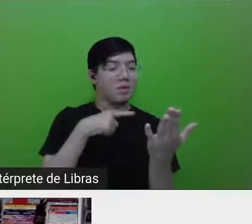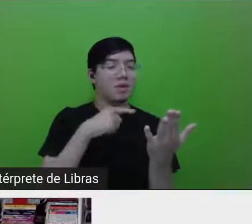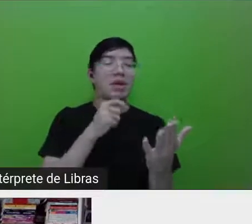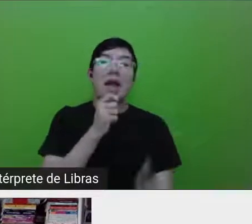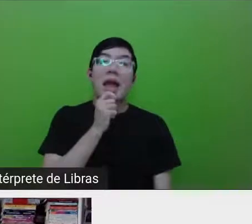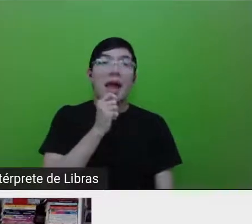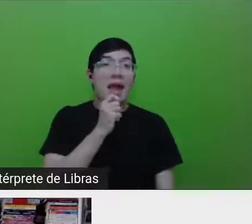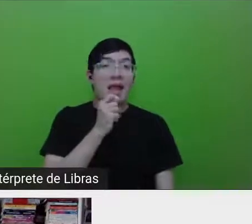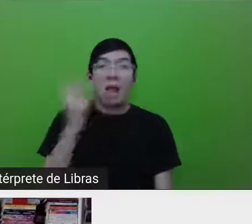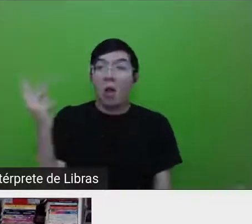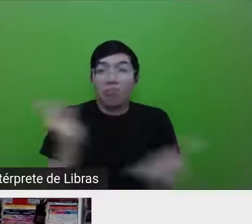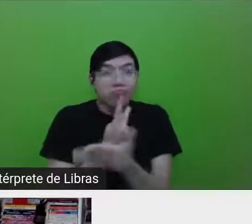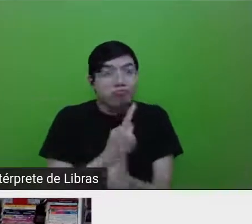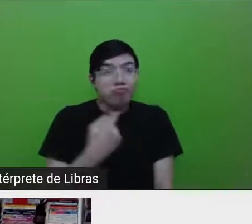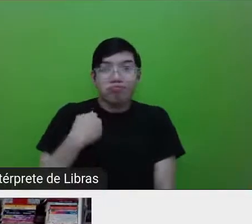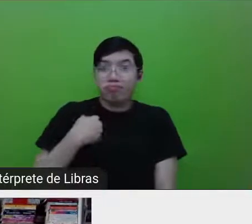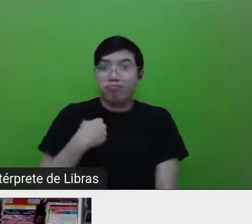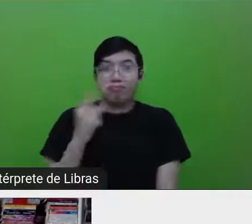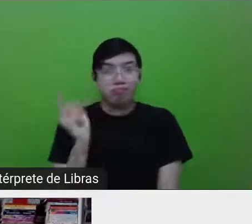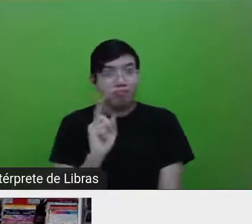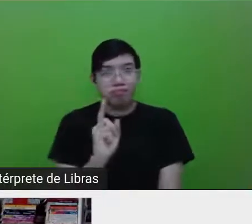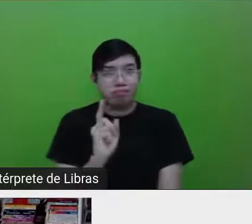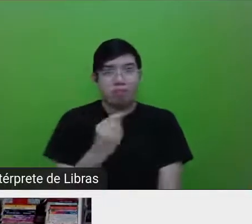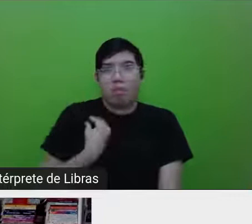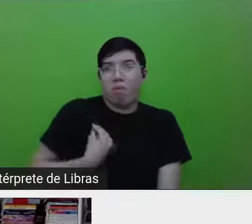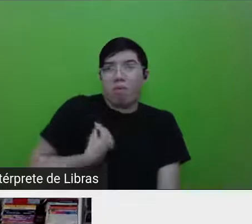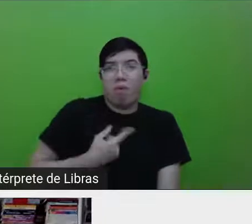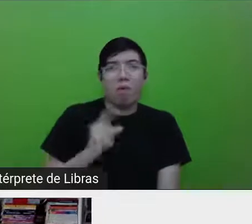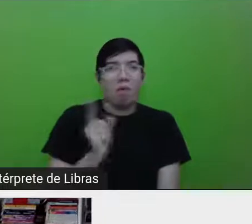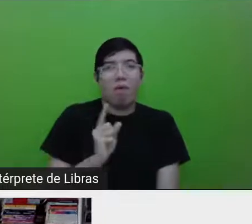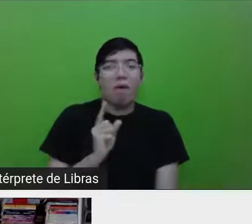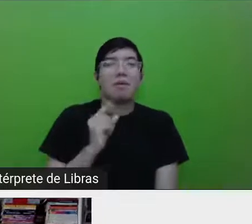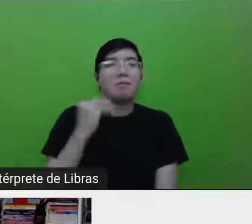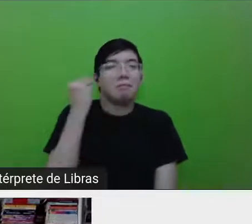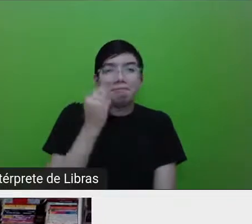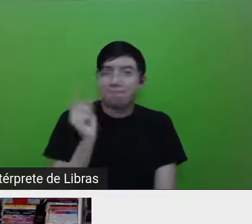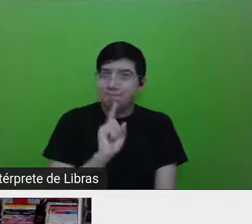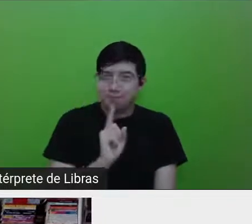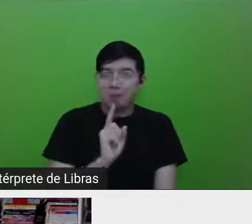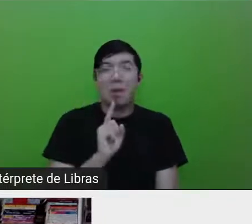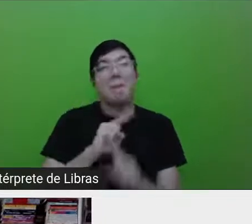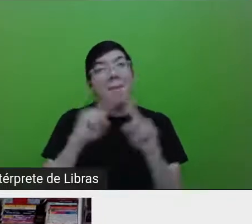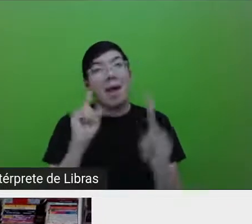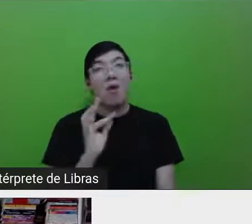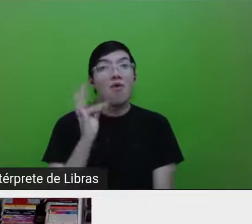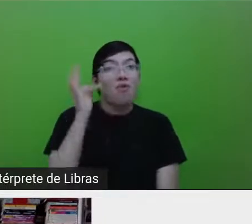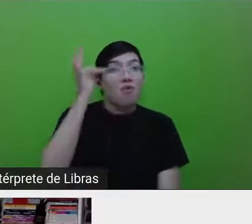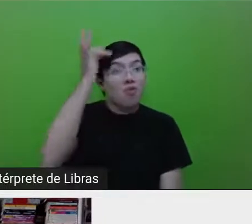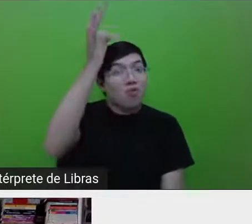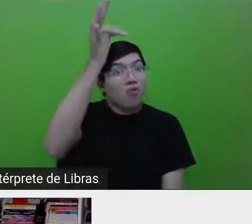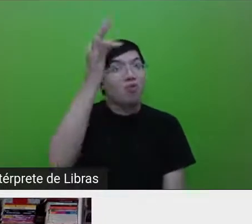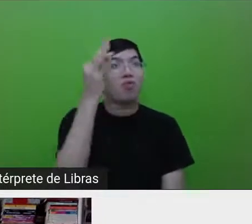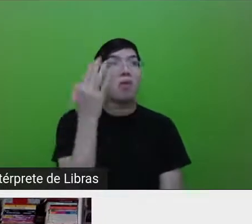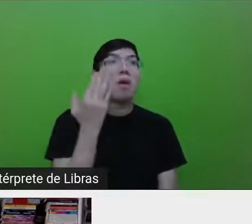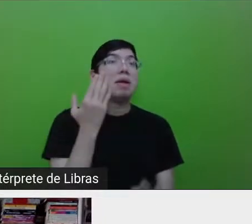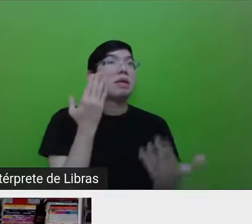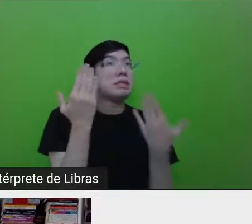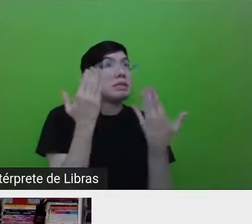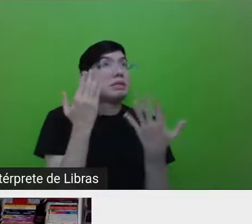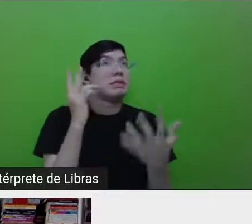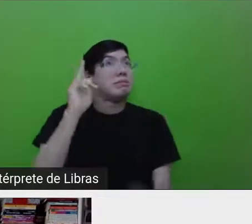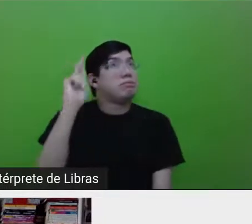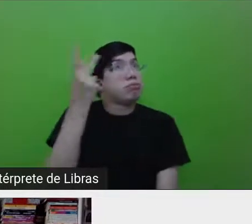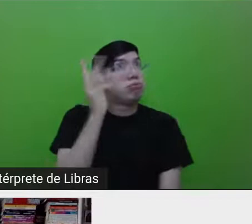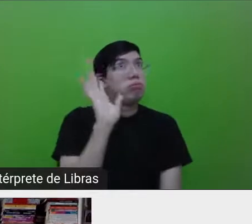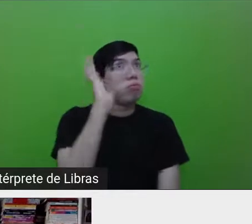morrendo de medo. Só de imaginar. Só de imaginar. É. E veja só, existem